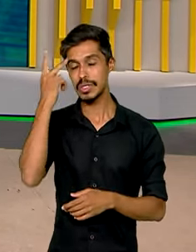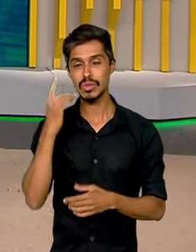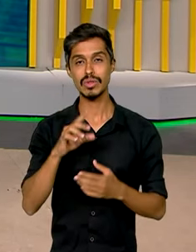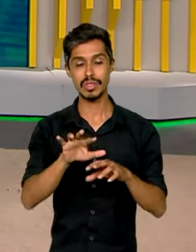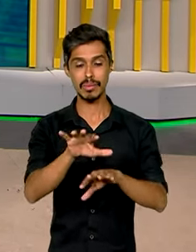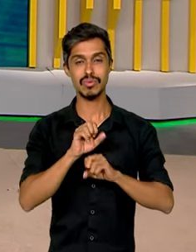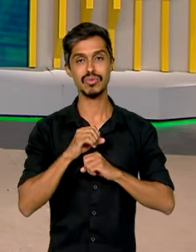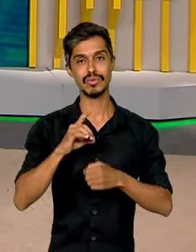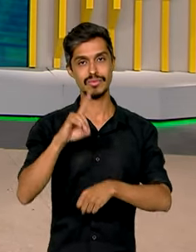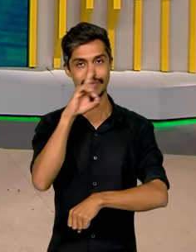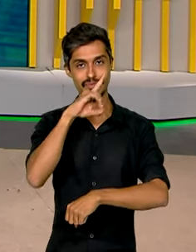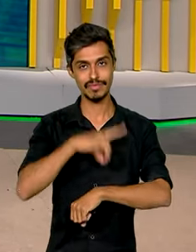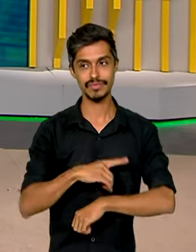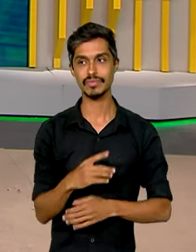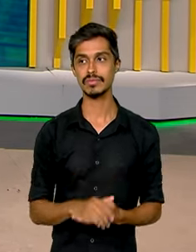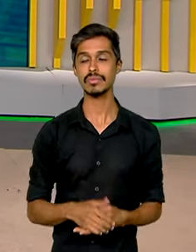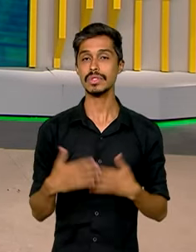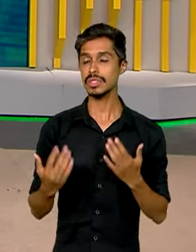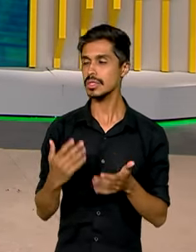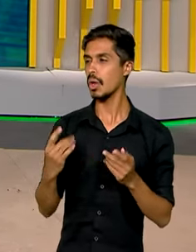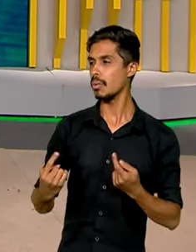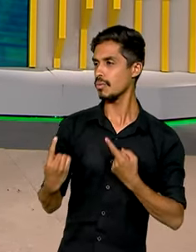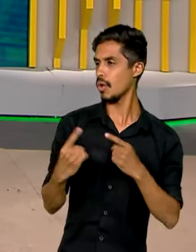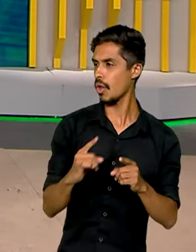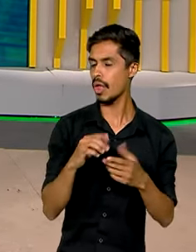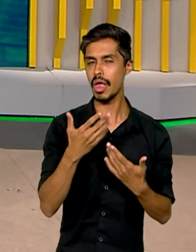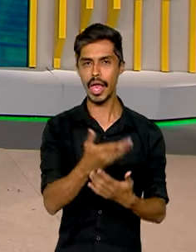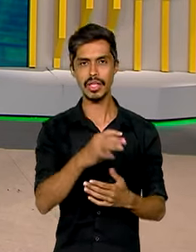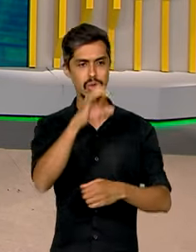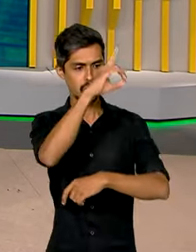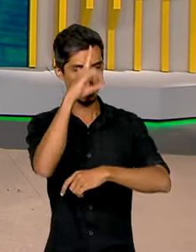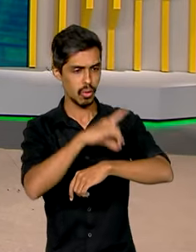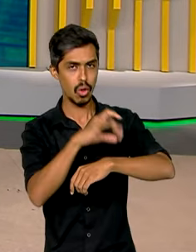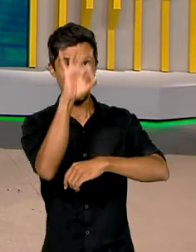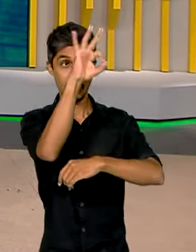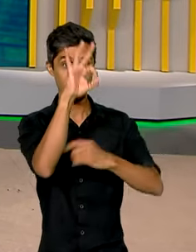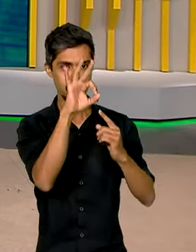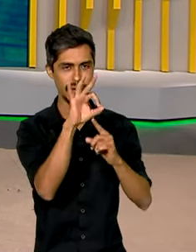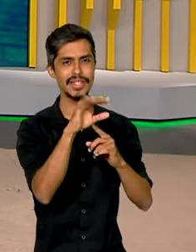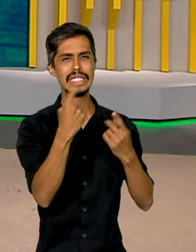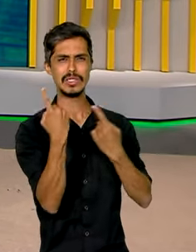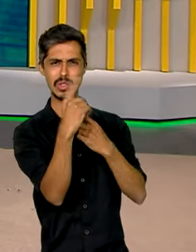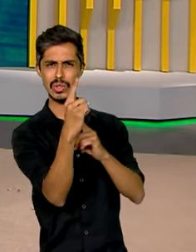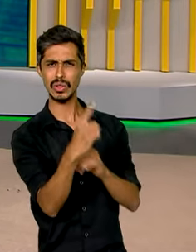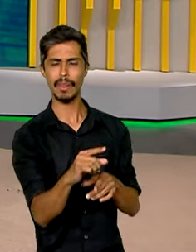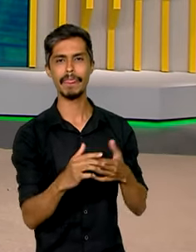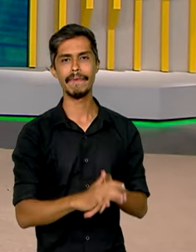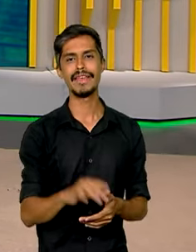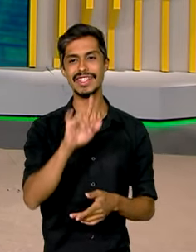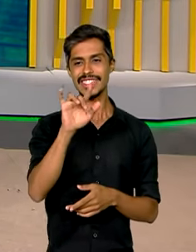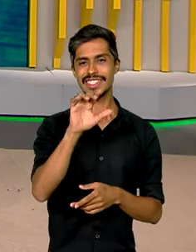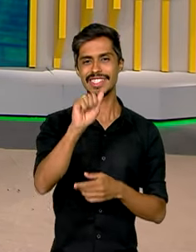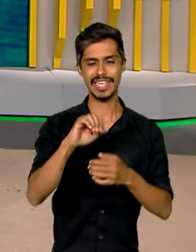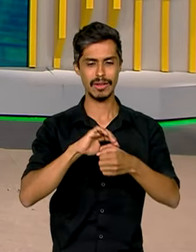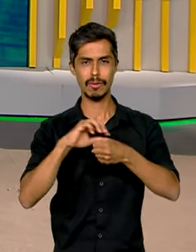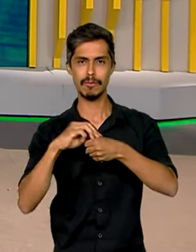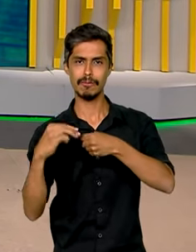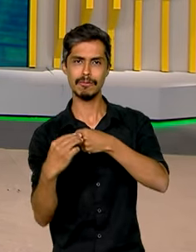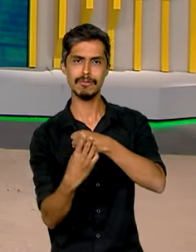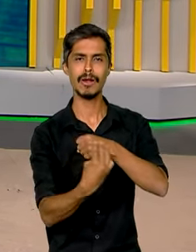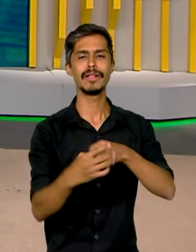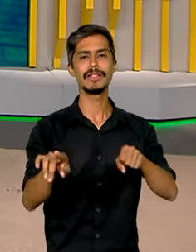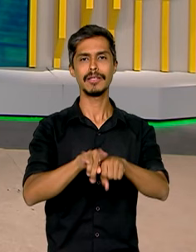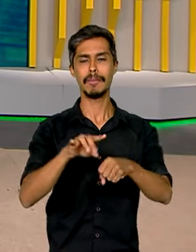é, e para avançar com as ações de combate ao Aedes aegypti, o mosquito transmissor da zika e também do chikungunya,